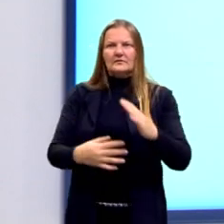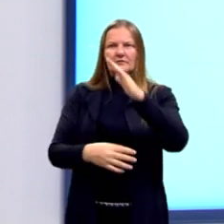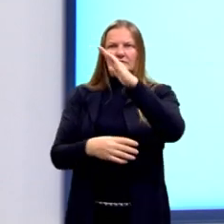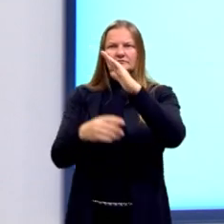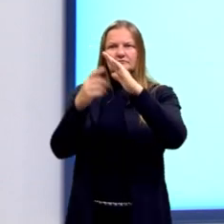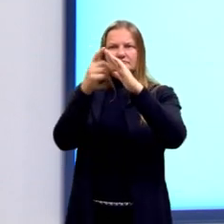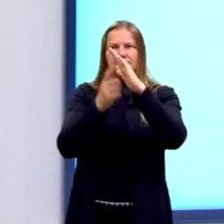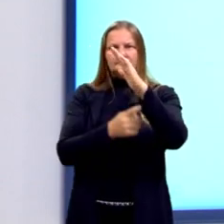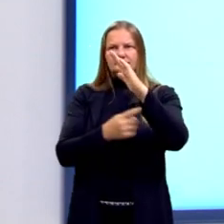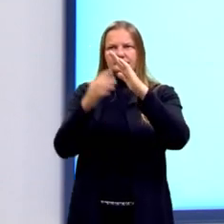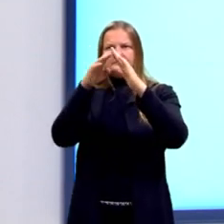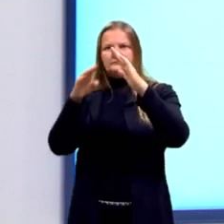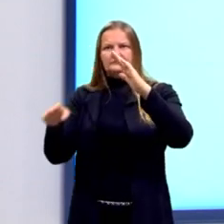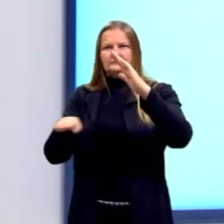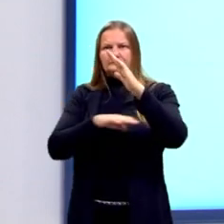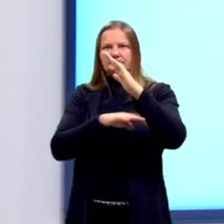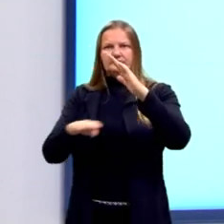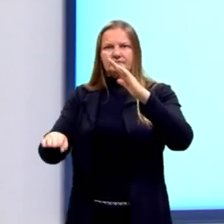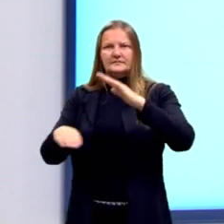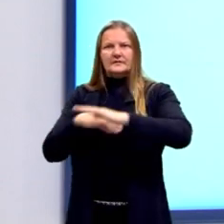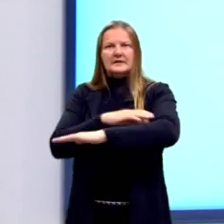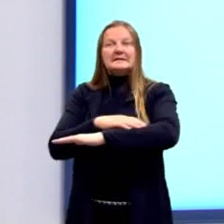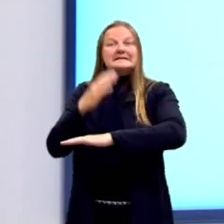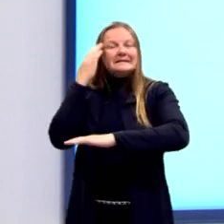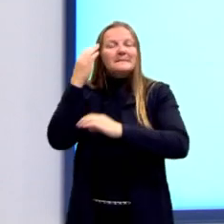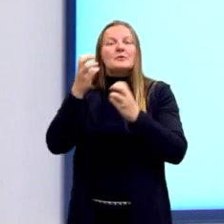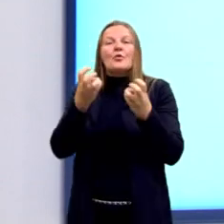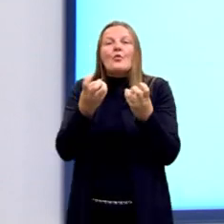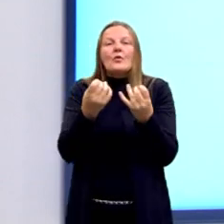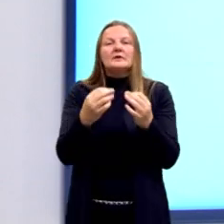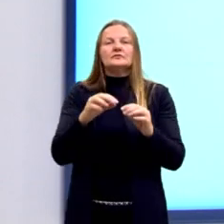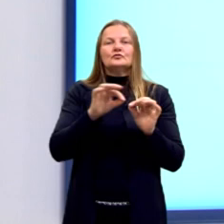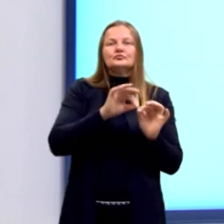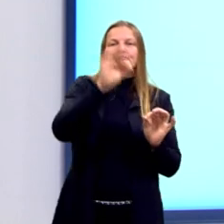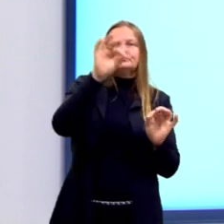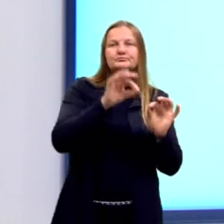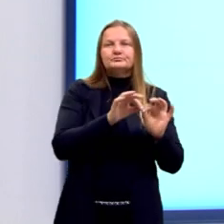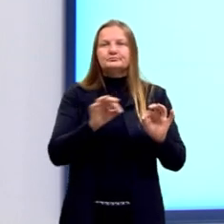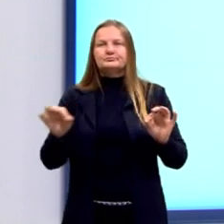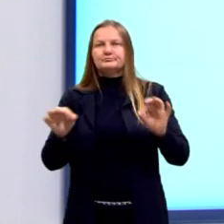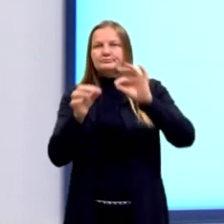forma um pouco mais completa, sabendo as unidades de medida de cada lado.